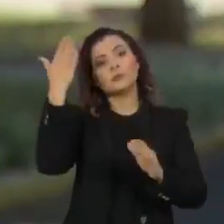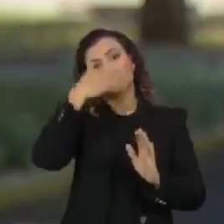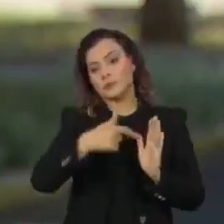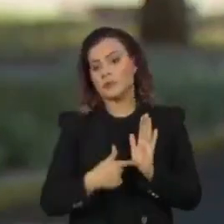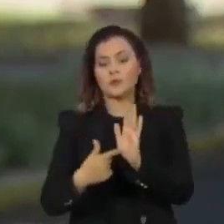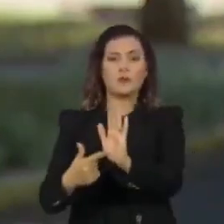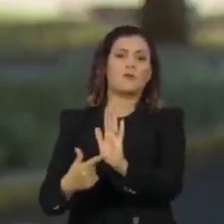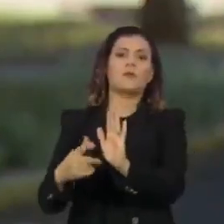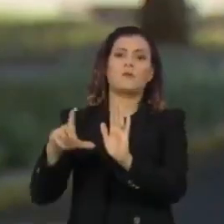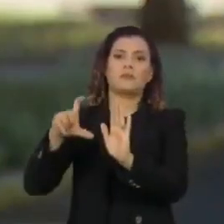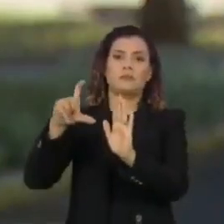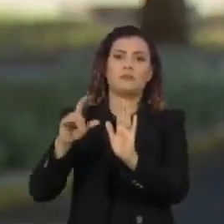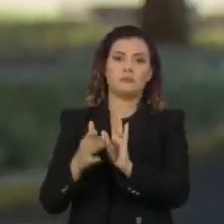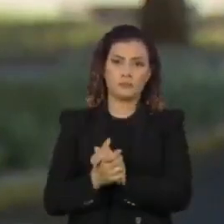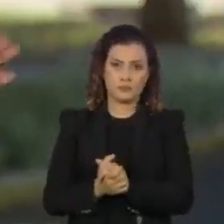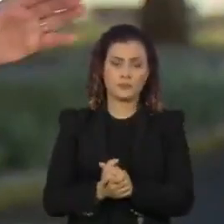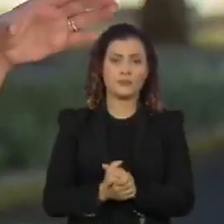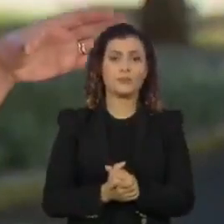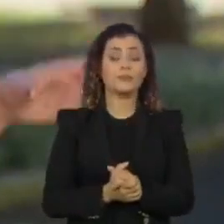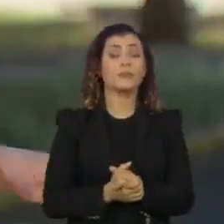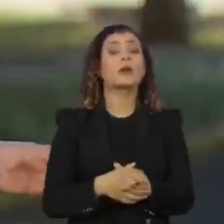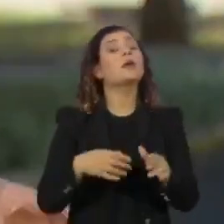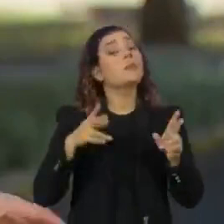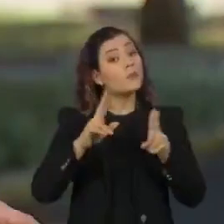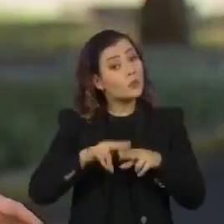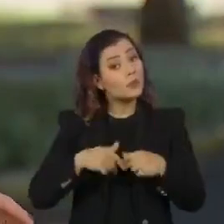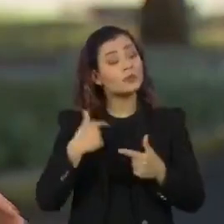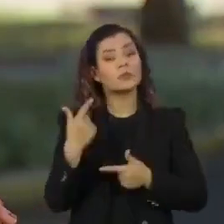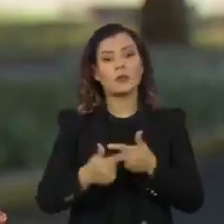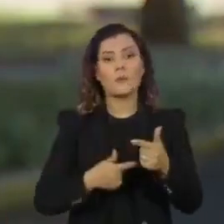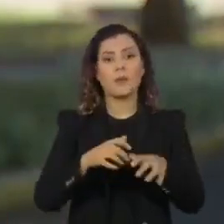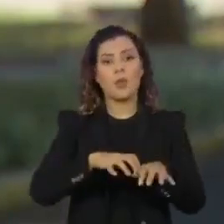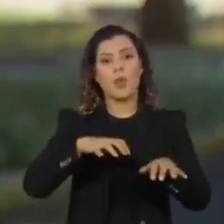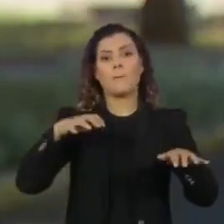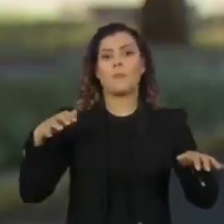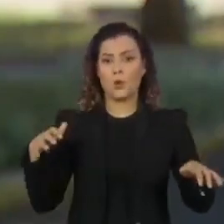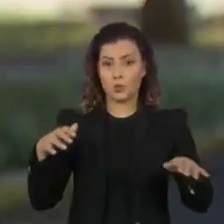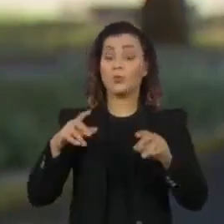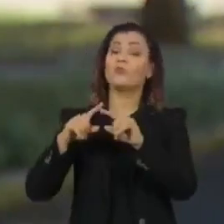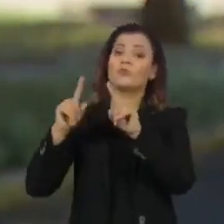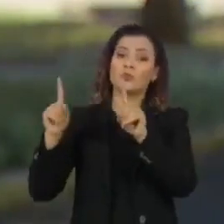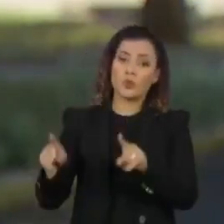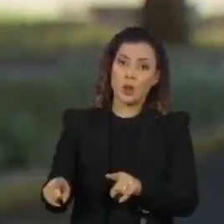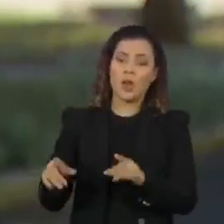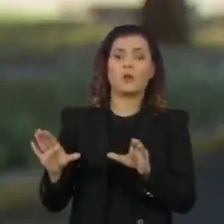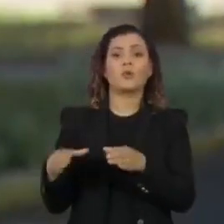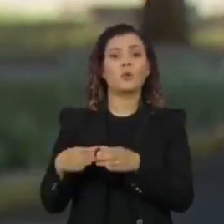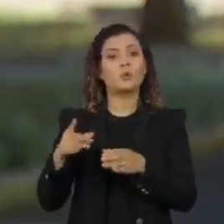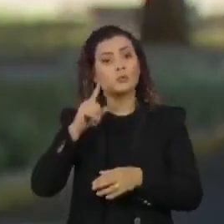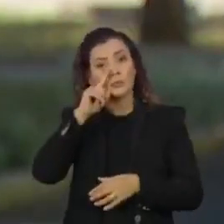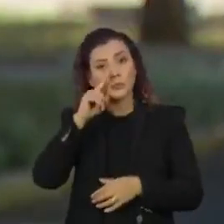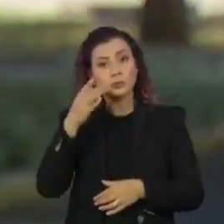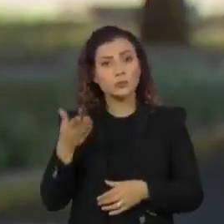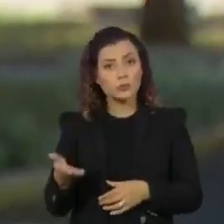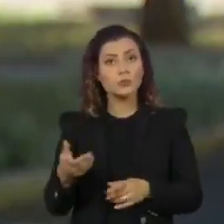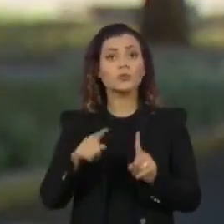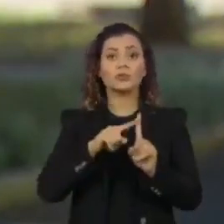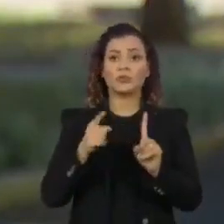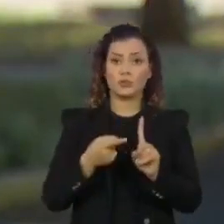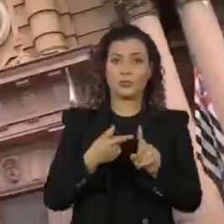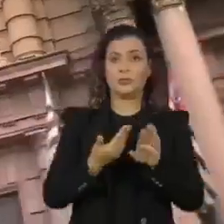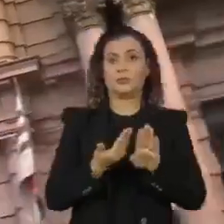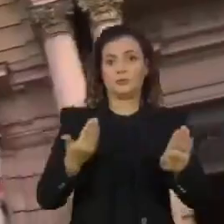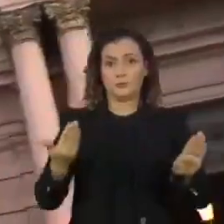cópia da carteira de vacinação. permanecem em trabalho remoto os funcionários de grupos de risco e as